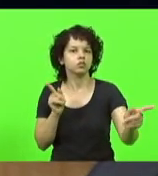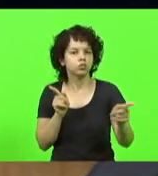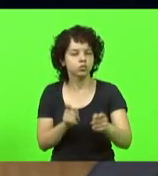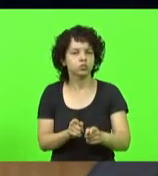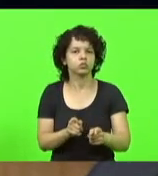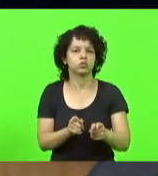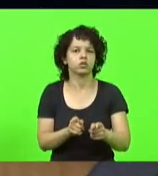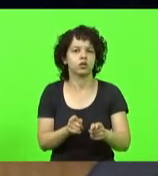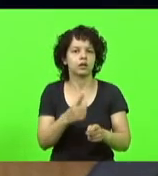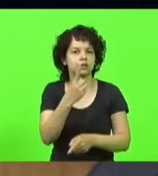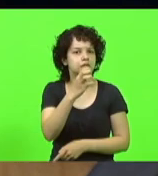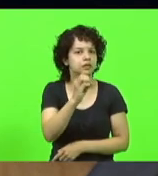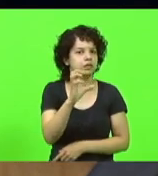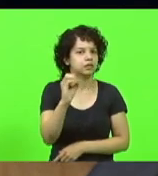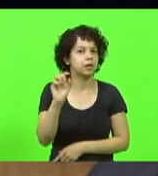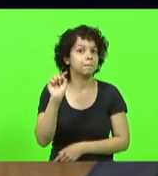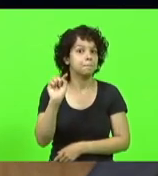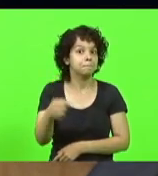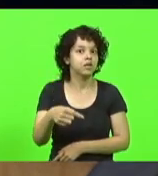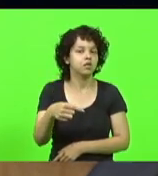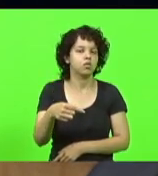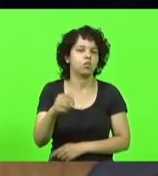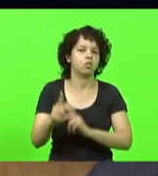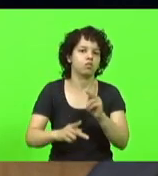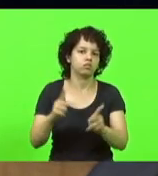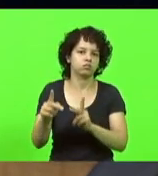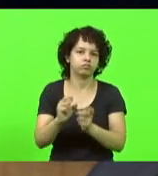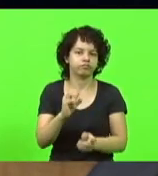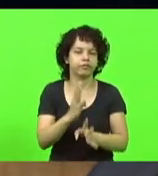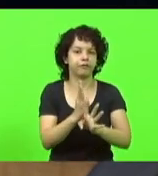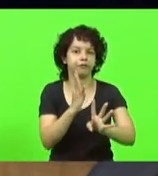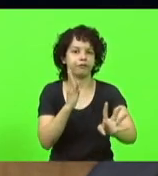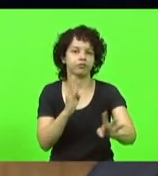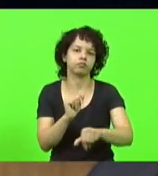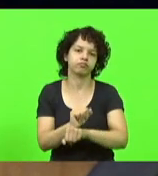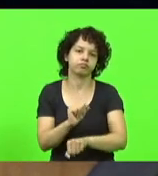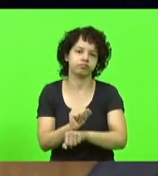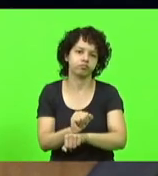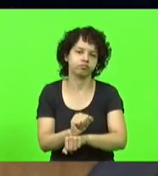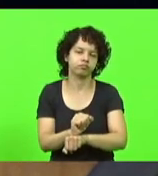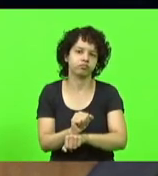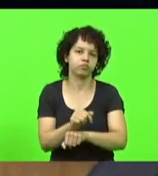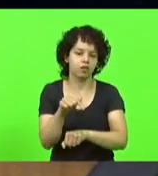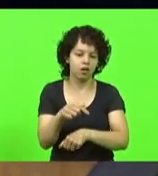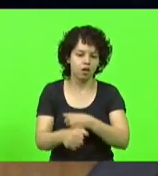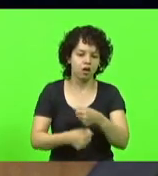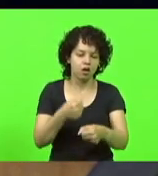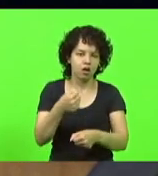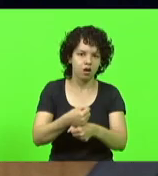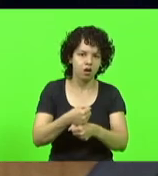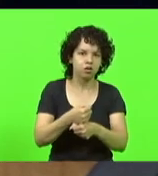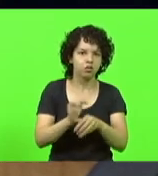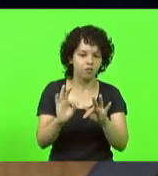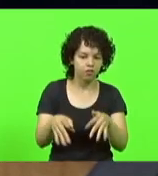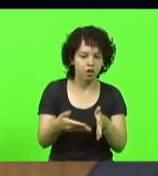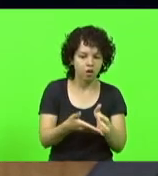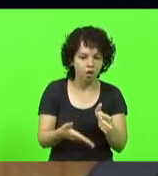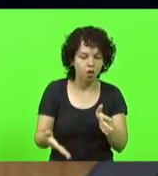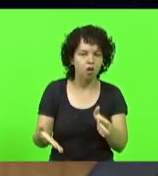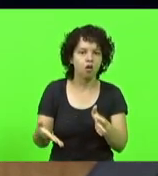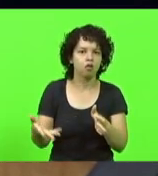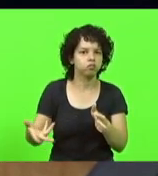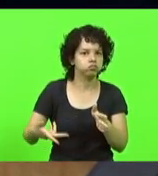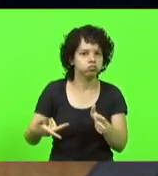catarinenses que estão aguardando. Eu espero que ainda nessa reta final do ano ande mais isso. E que no ano